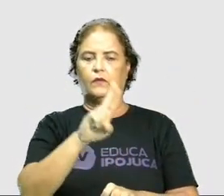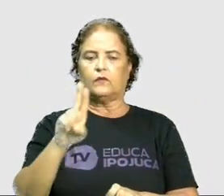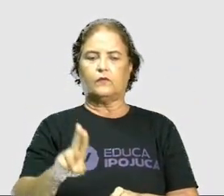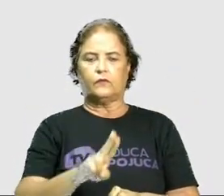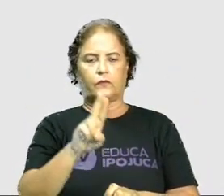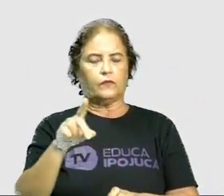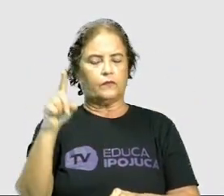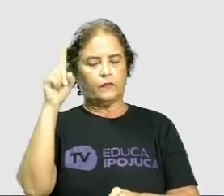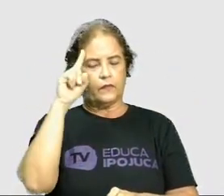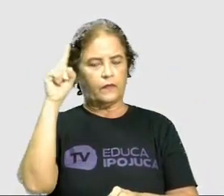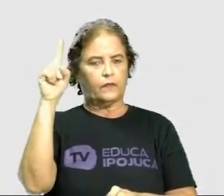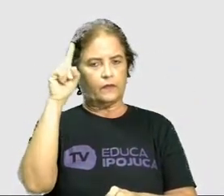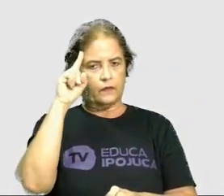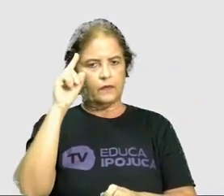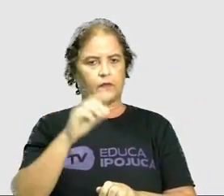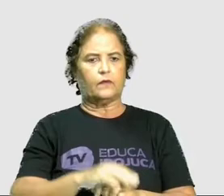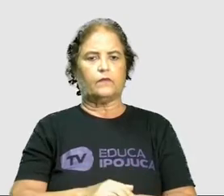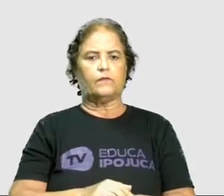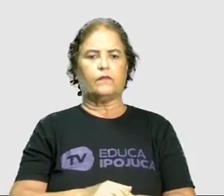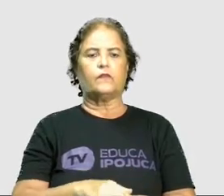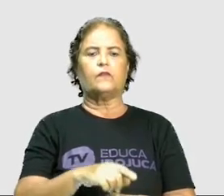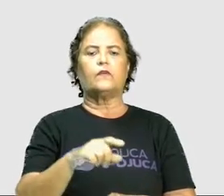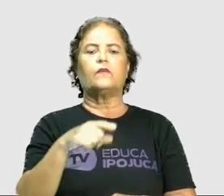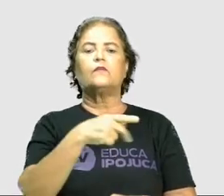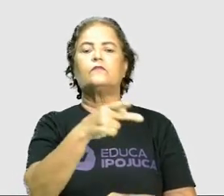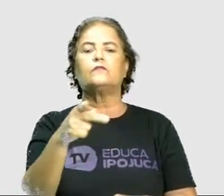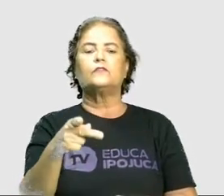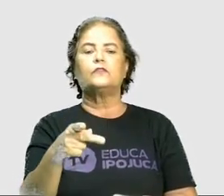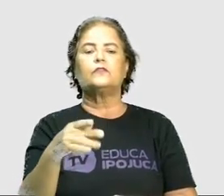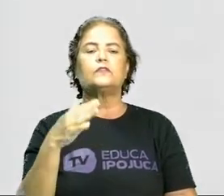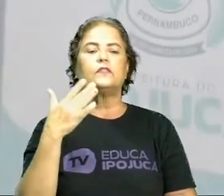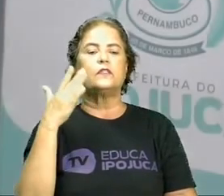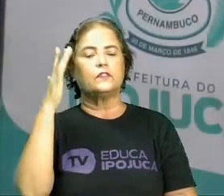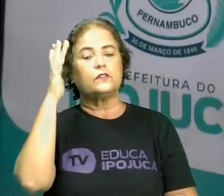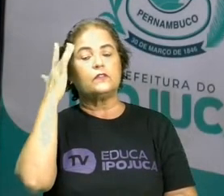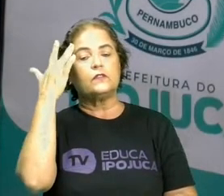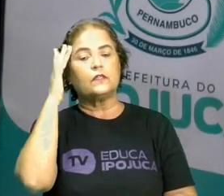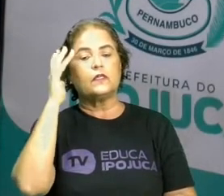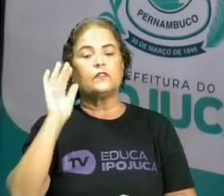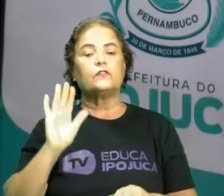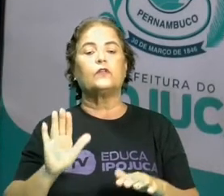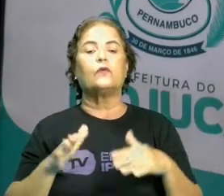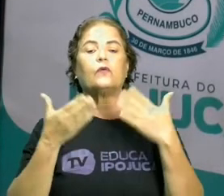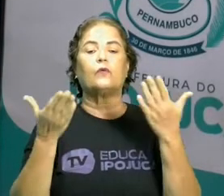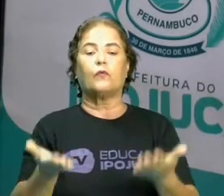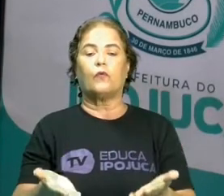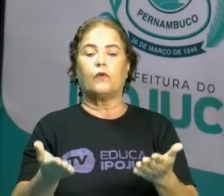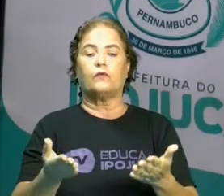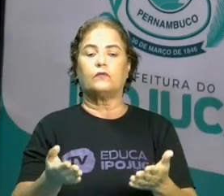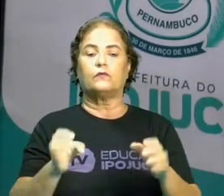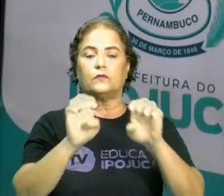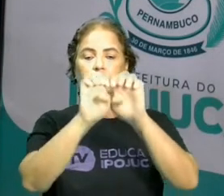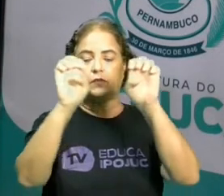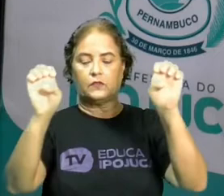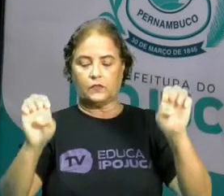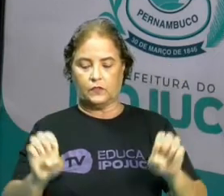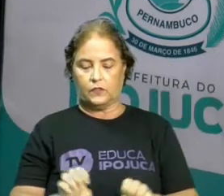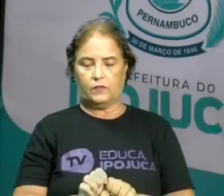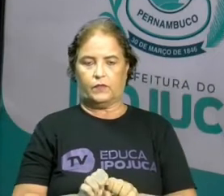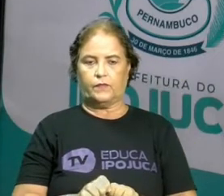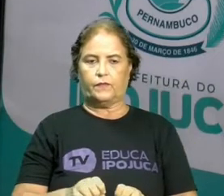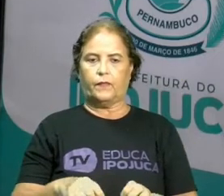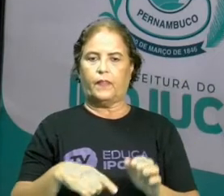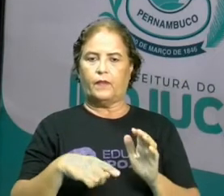utilizamos no nosso dia a dia, vocês acham que está representado por qual desses sistemas de numeração? Vou dar as